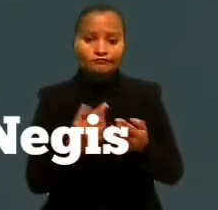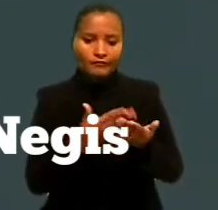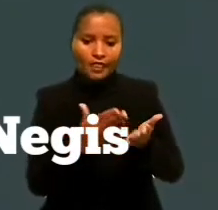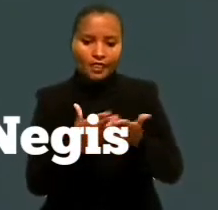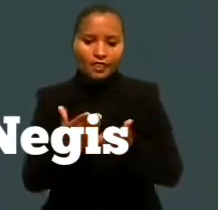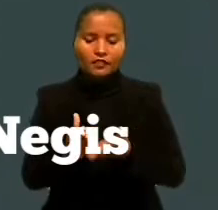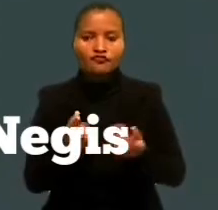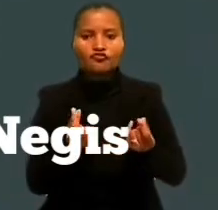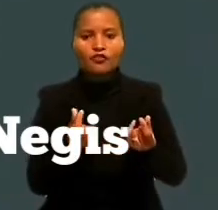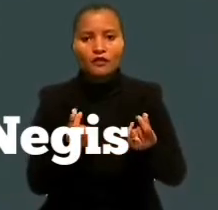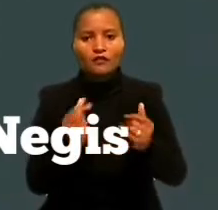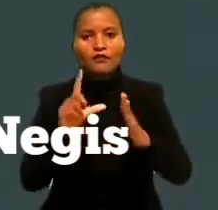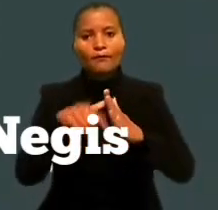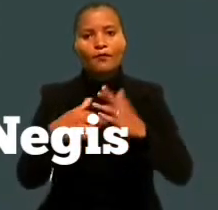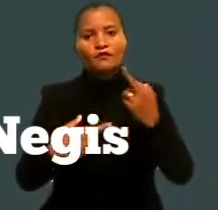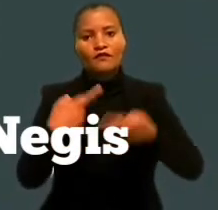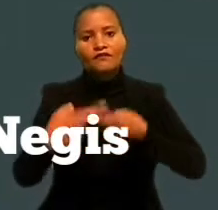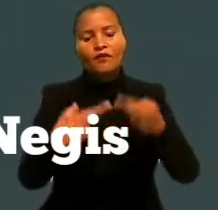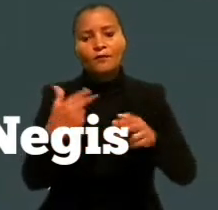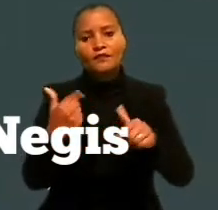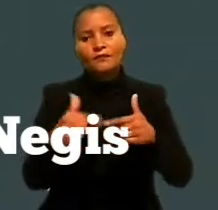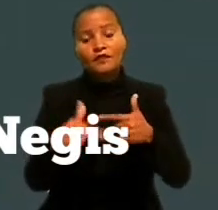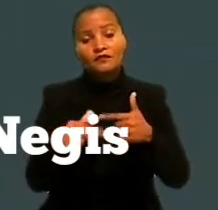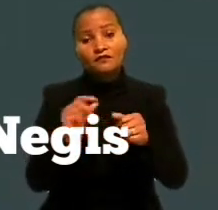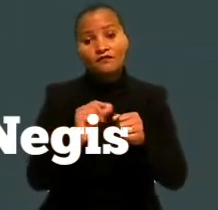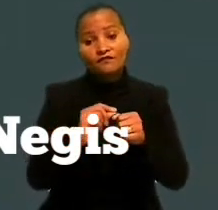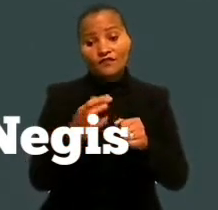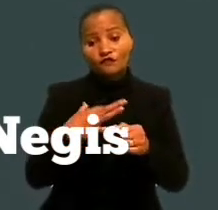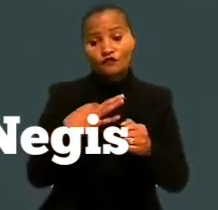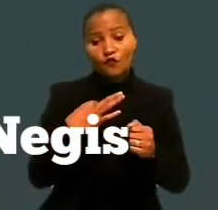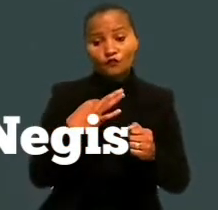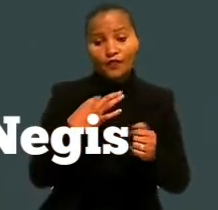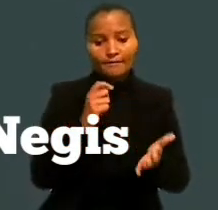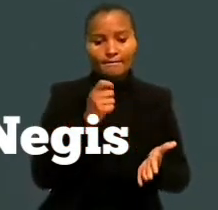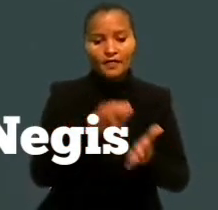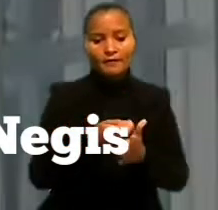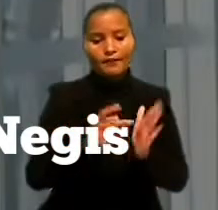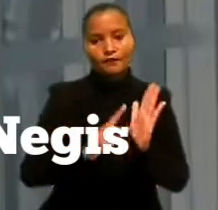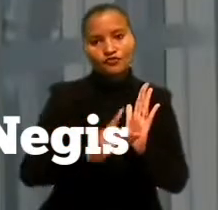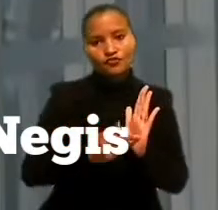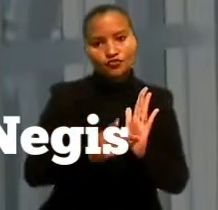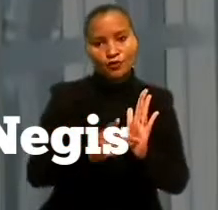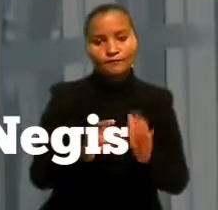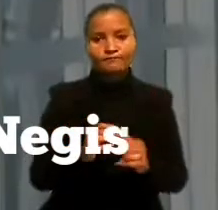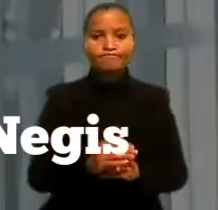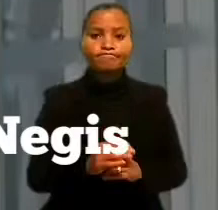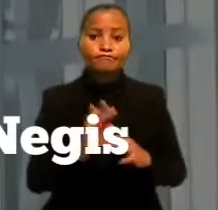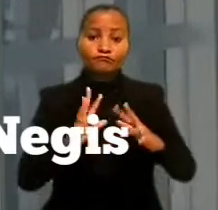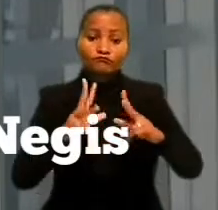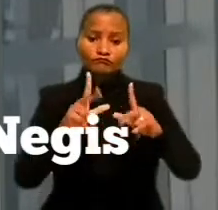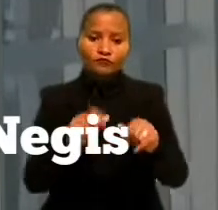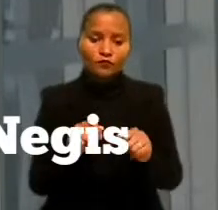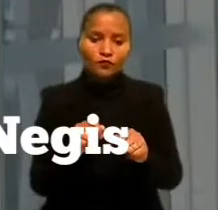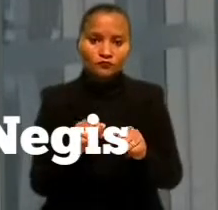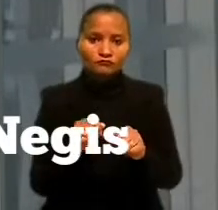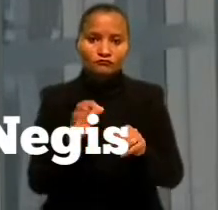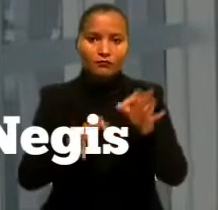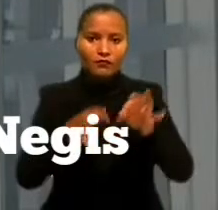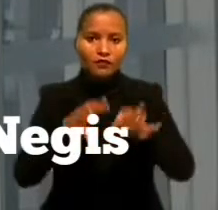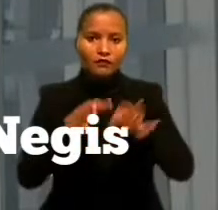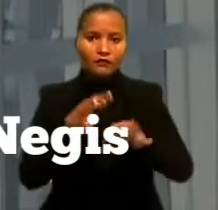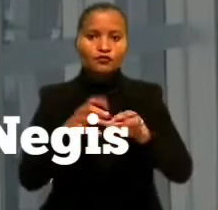de receita após a reforma trabalhista, que tornou voluntária a contribuição sindical. Por unanimidade, os ministros da